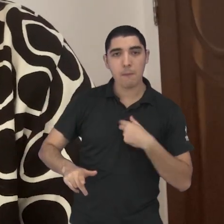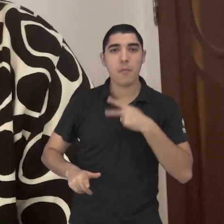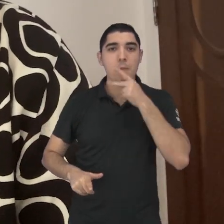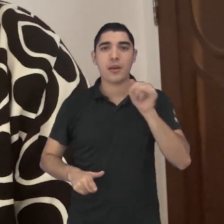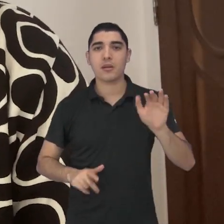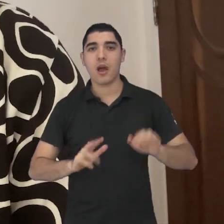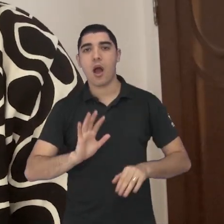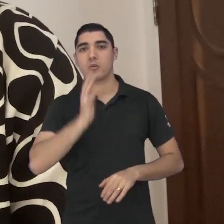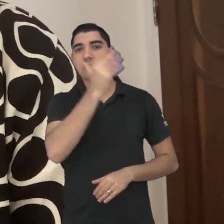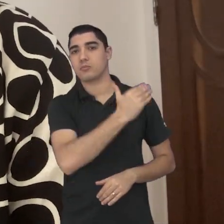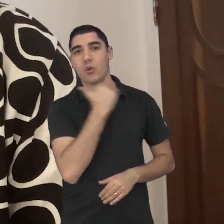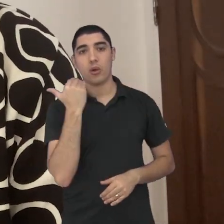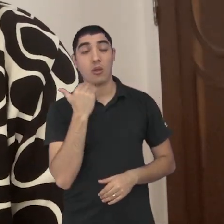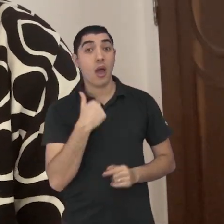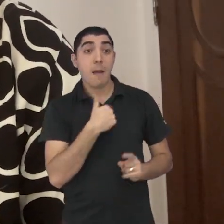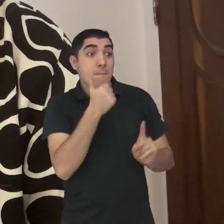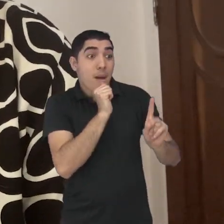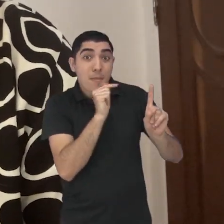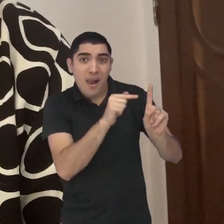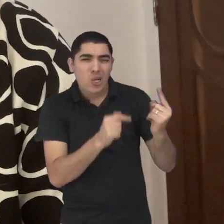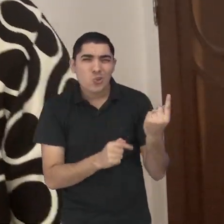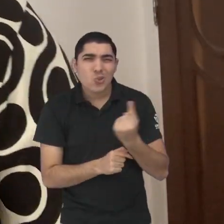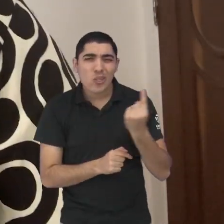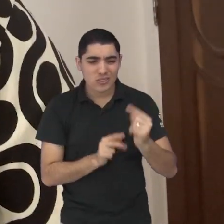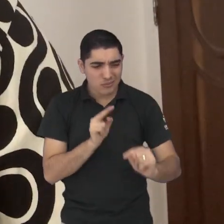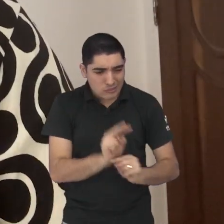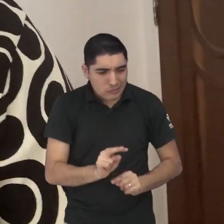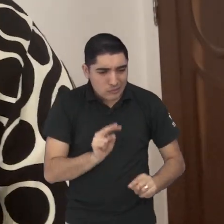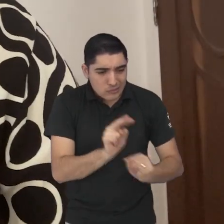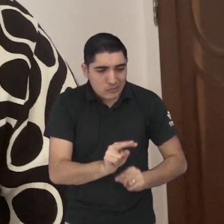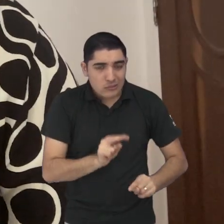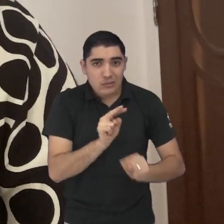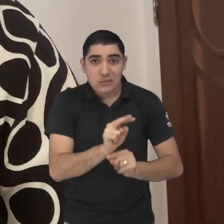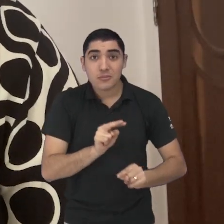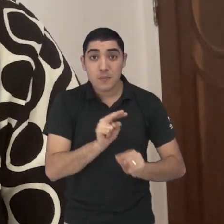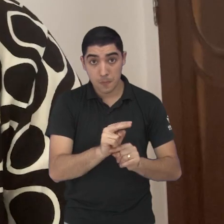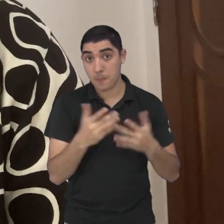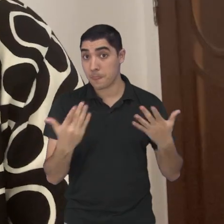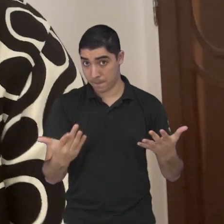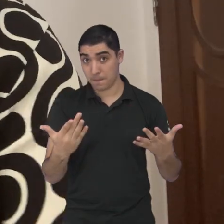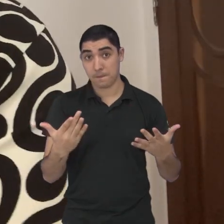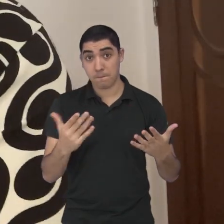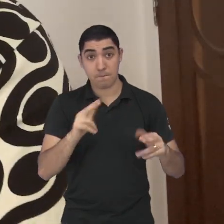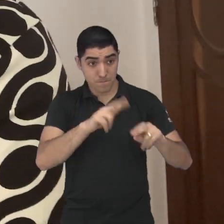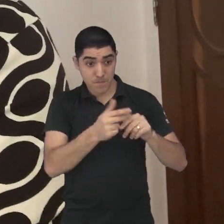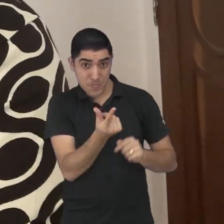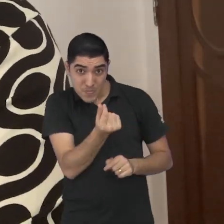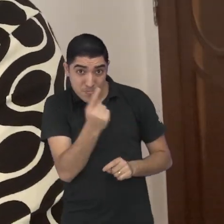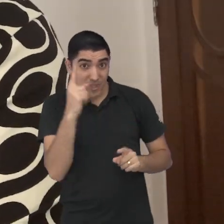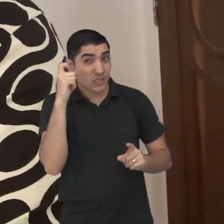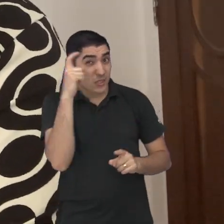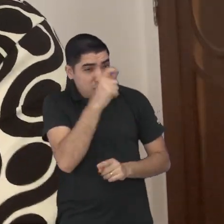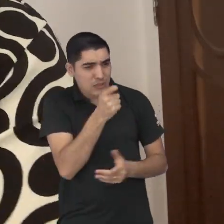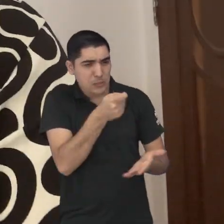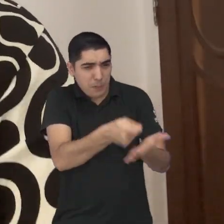irmãos éramos criança e ela teve que lidar com isso sozinha. Então assim, um desafio que